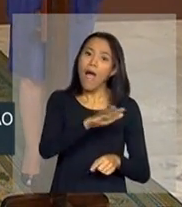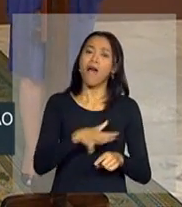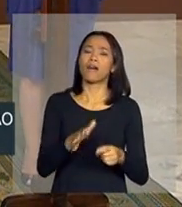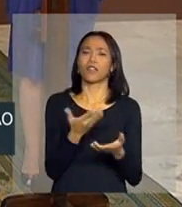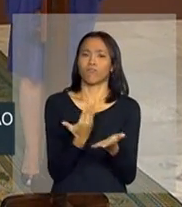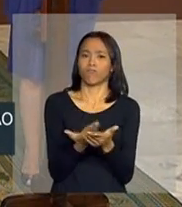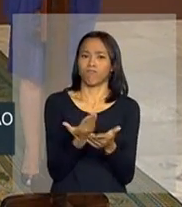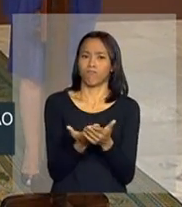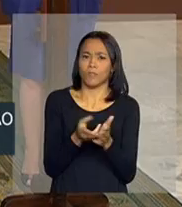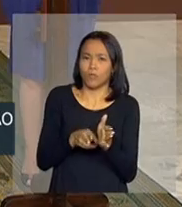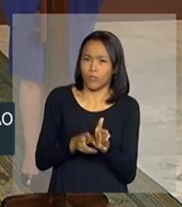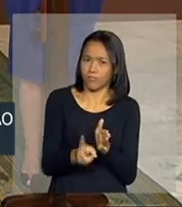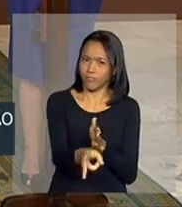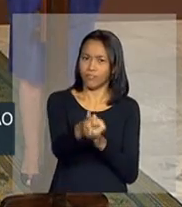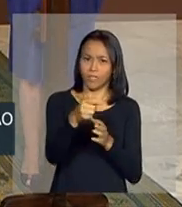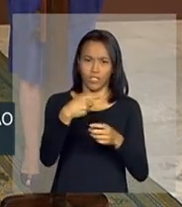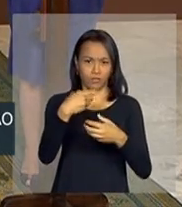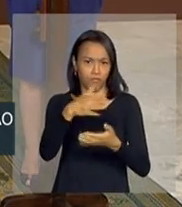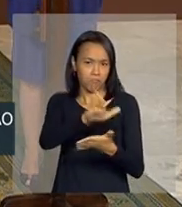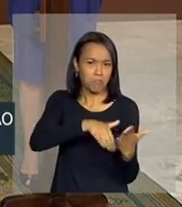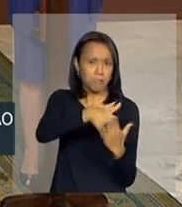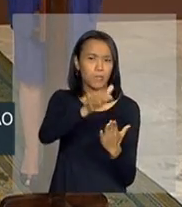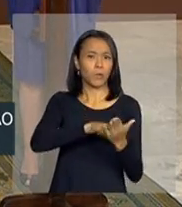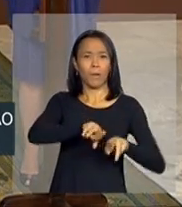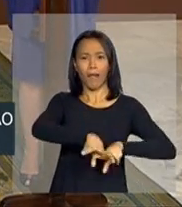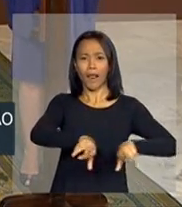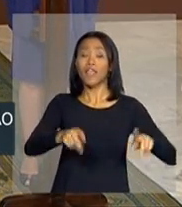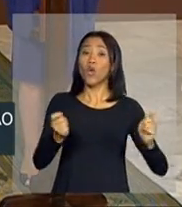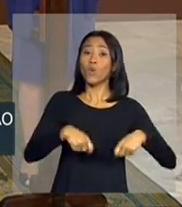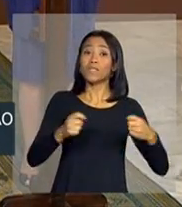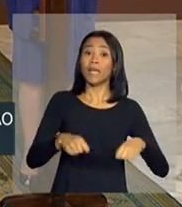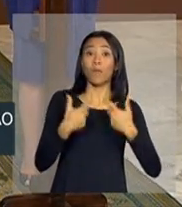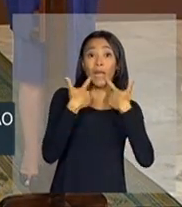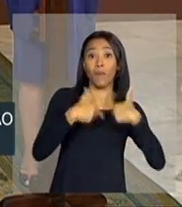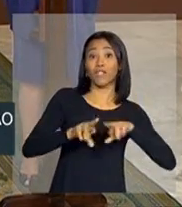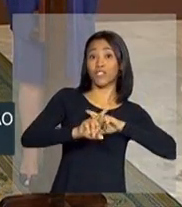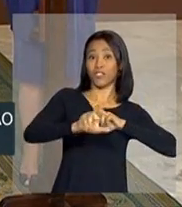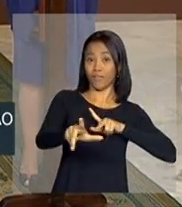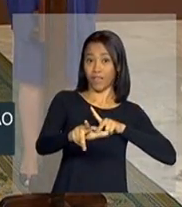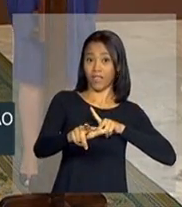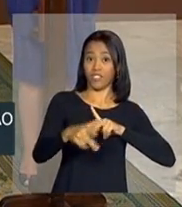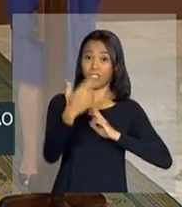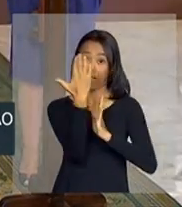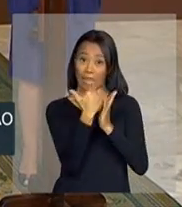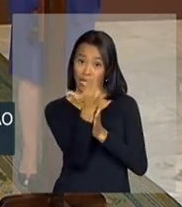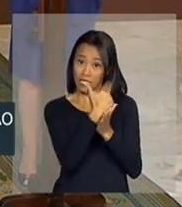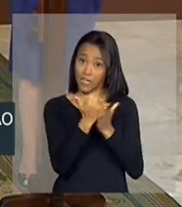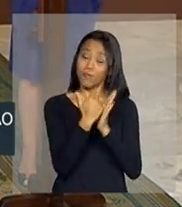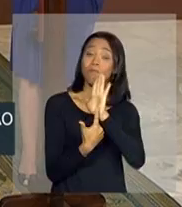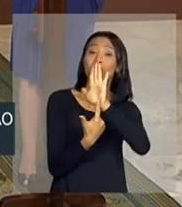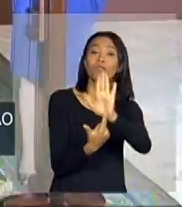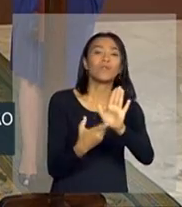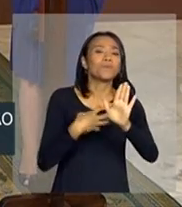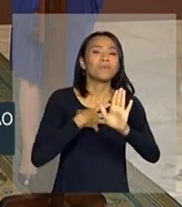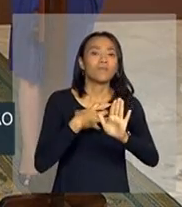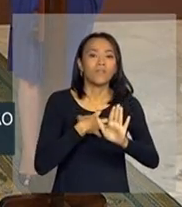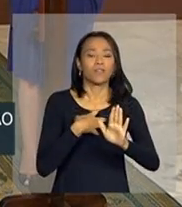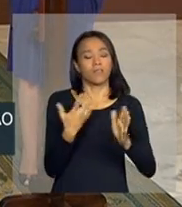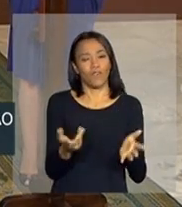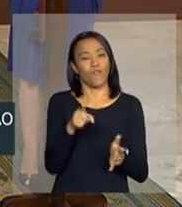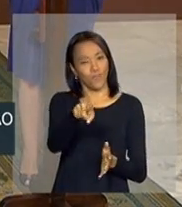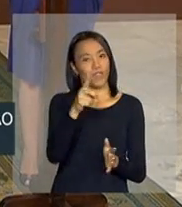conseguem se expressar em outra linguagem, na qual já são senhores. E aqui eu posso dizer que você